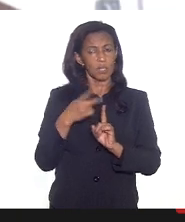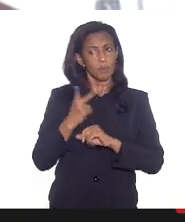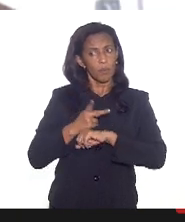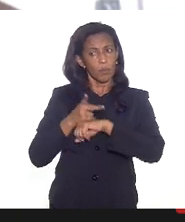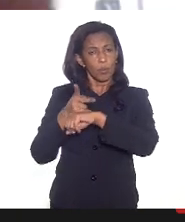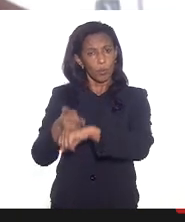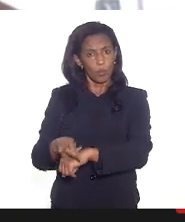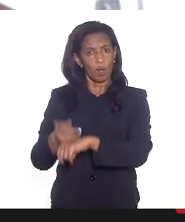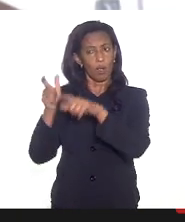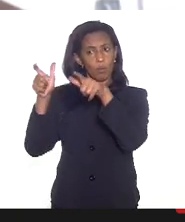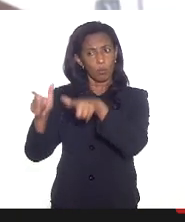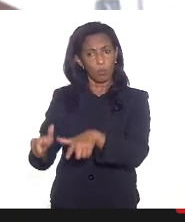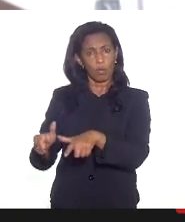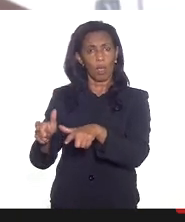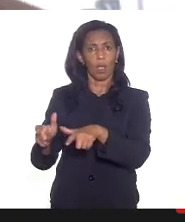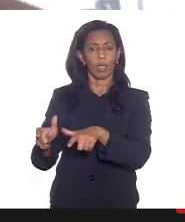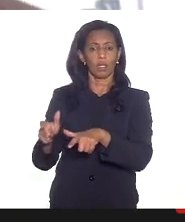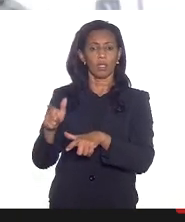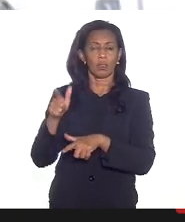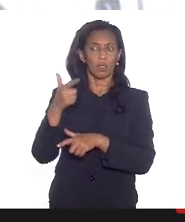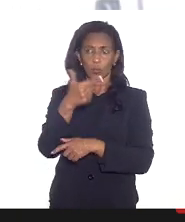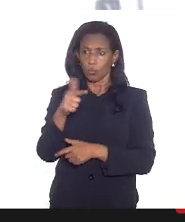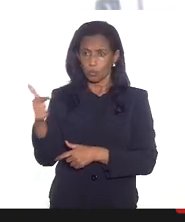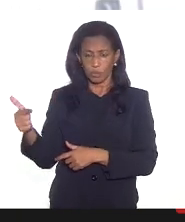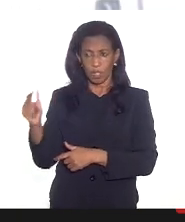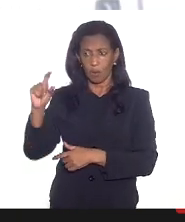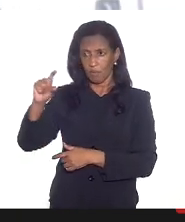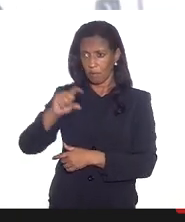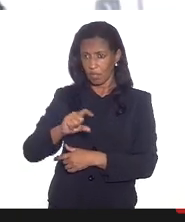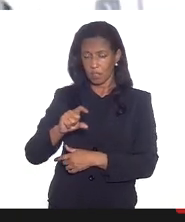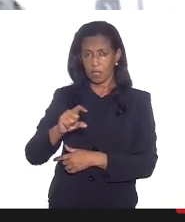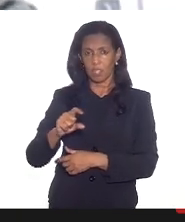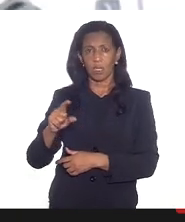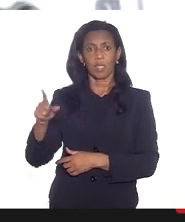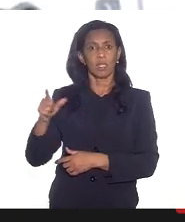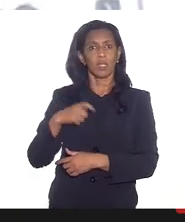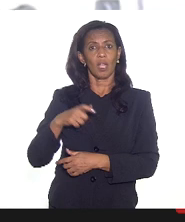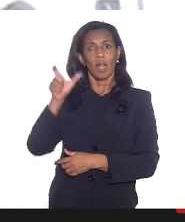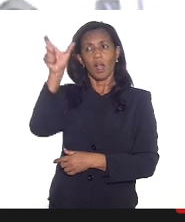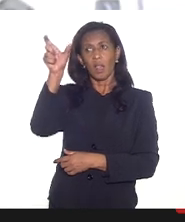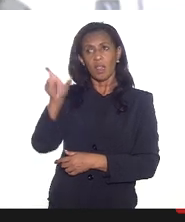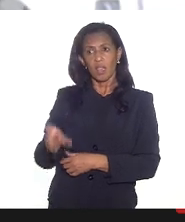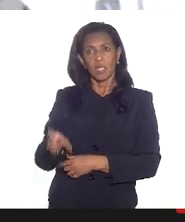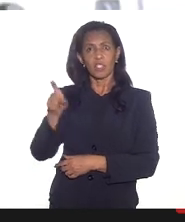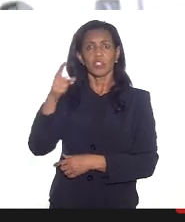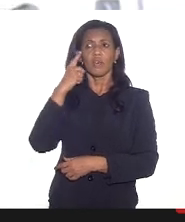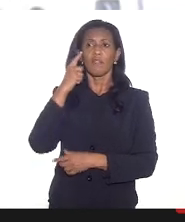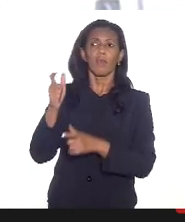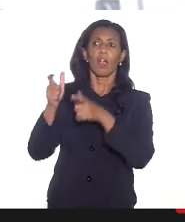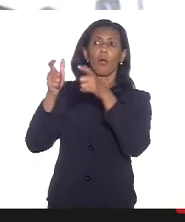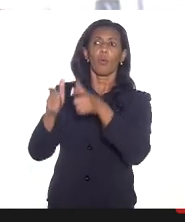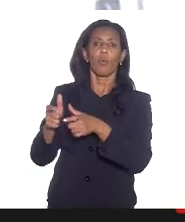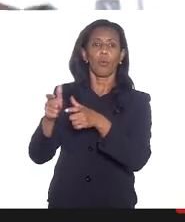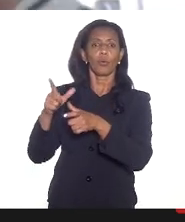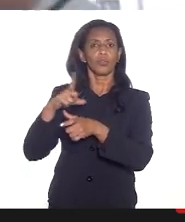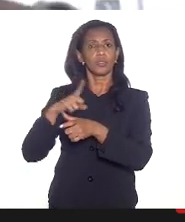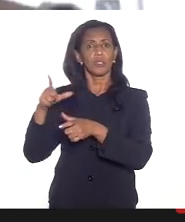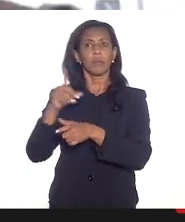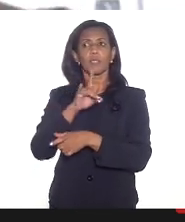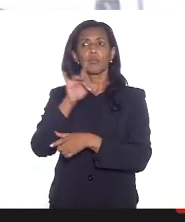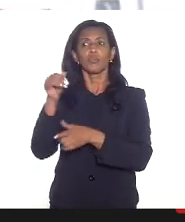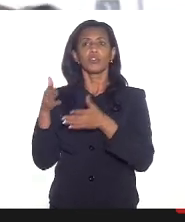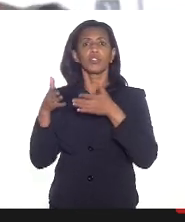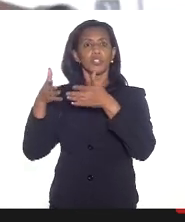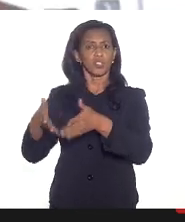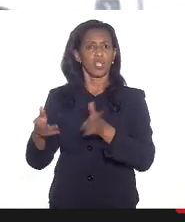procurou o atendimento procurou a imunização não havendo sucesso naquele momento que seja feita uma busca ativa posterior para que ela saiba o dia